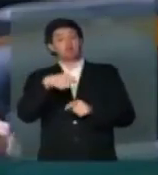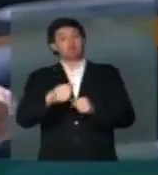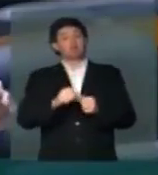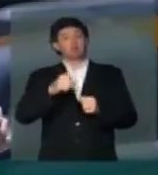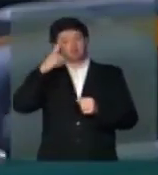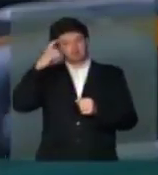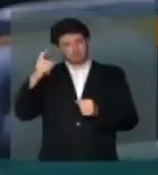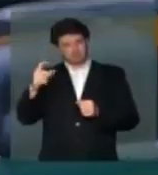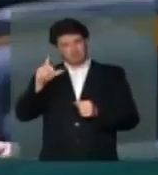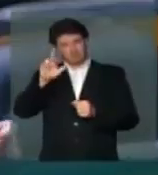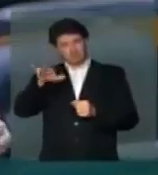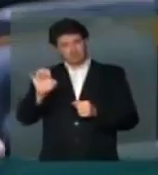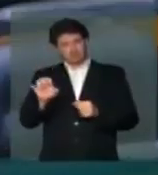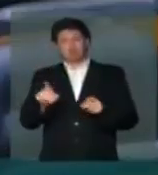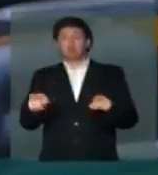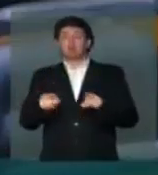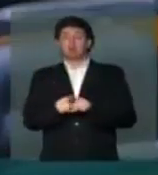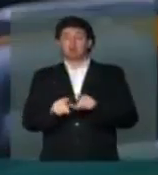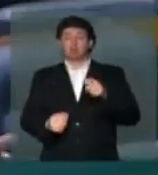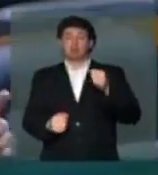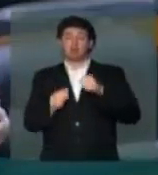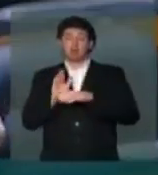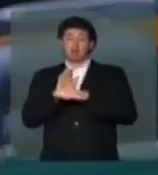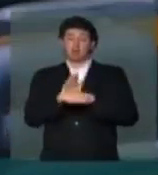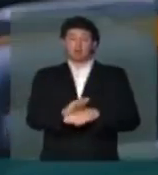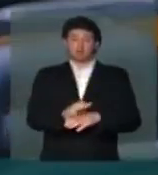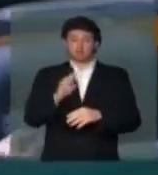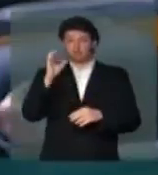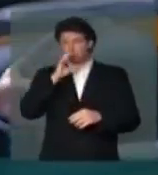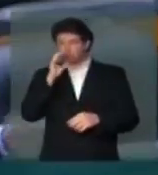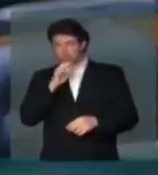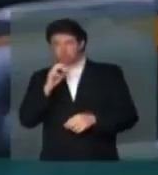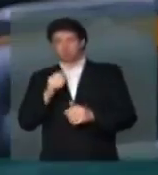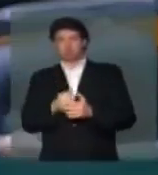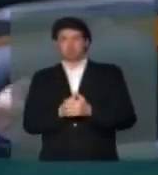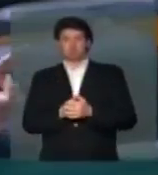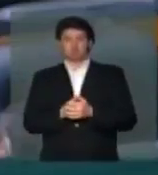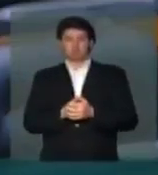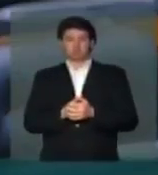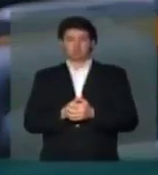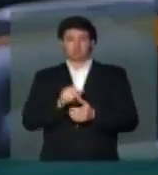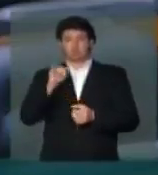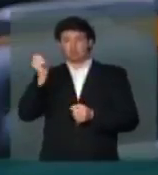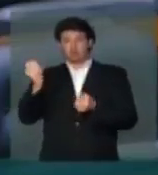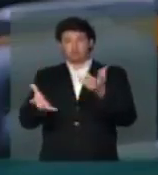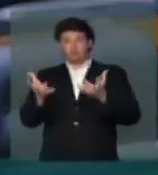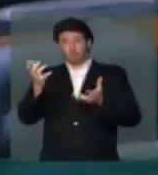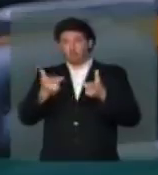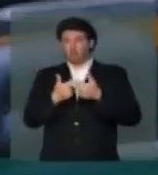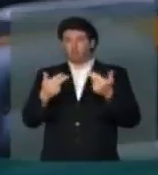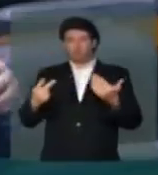e também ajudar na urgência, na emergência, no incêndio,